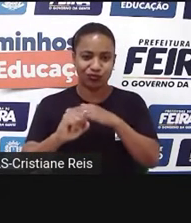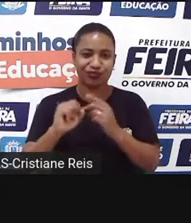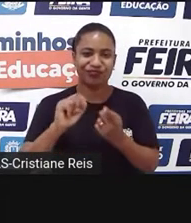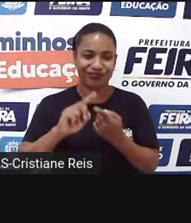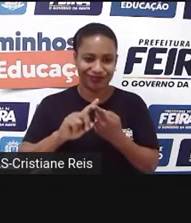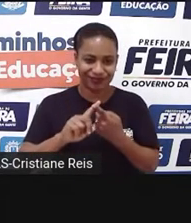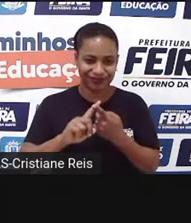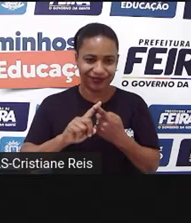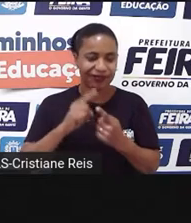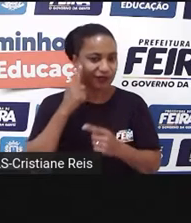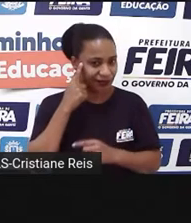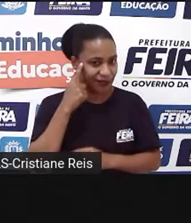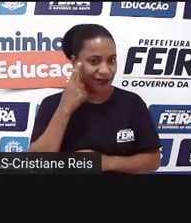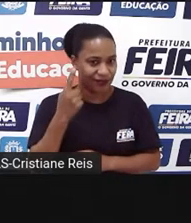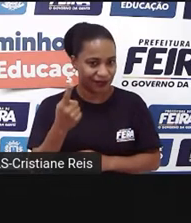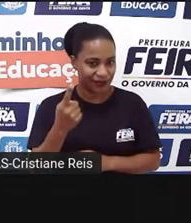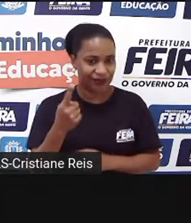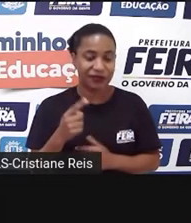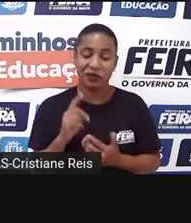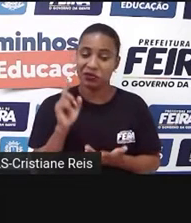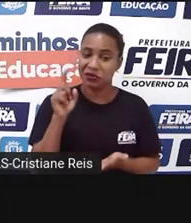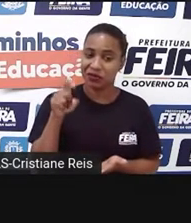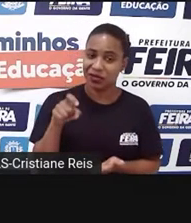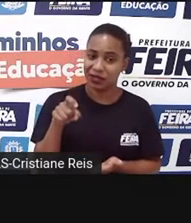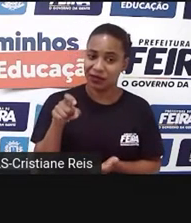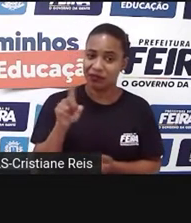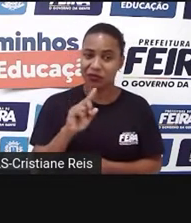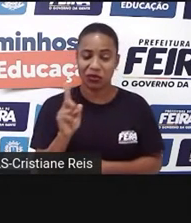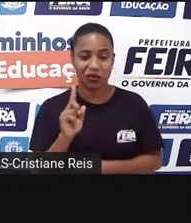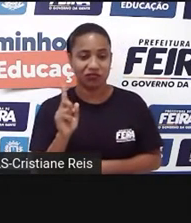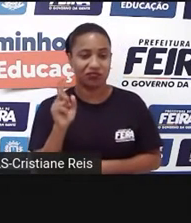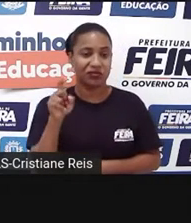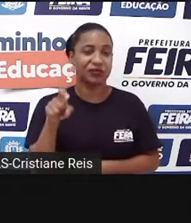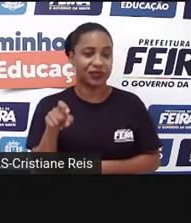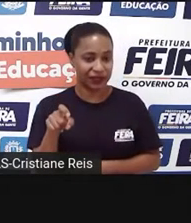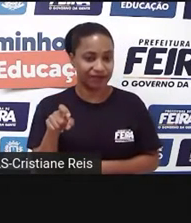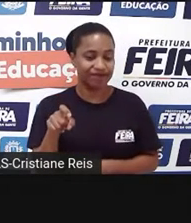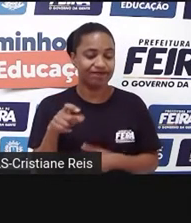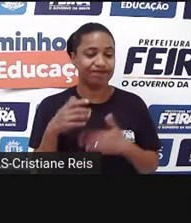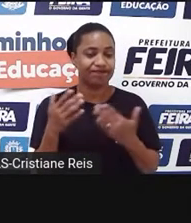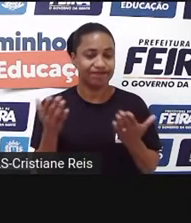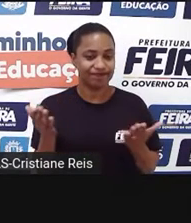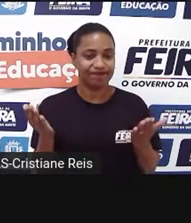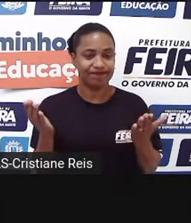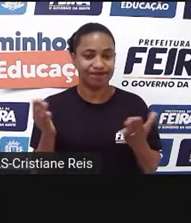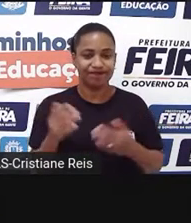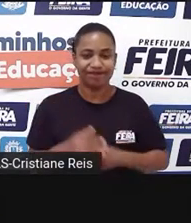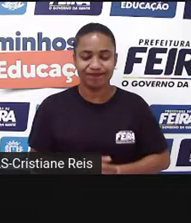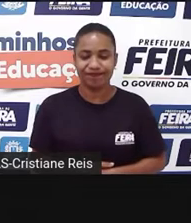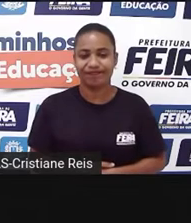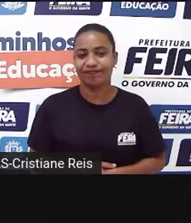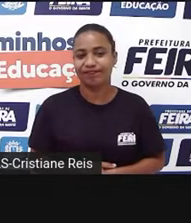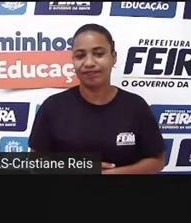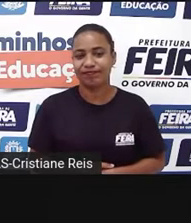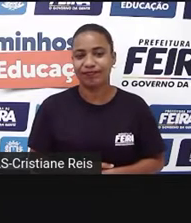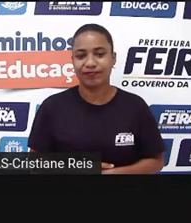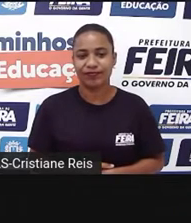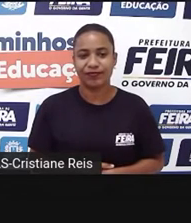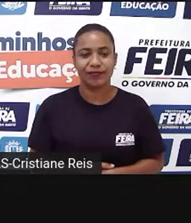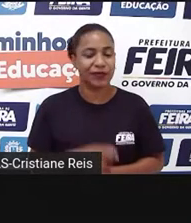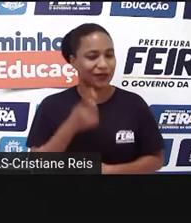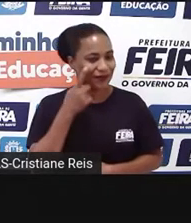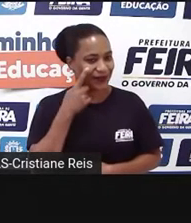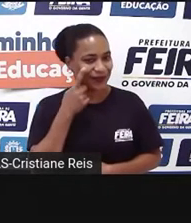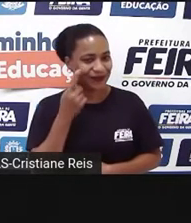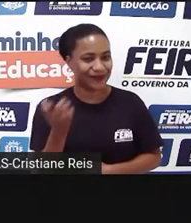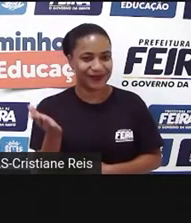Ok? To be or not to be? That is the question. Ser ou não ser? Eis a questão. Let's